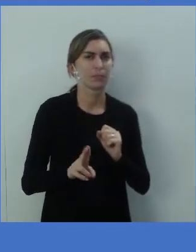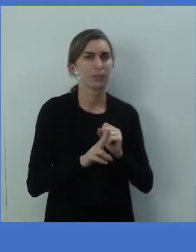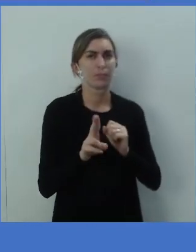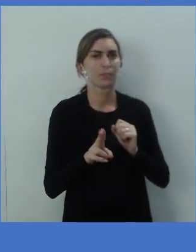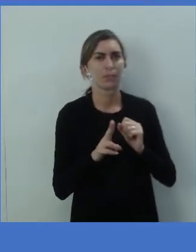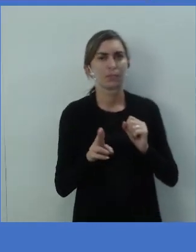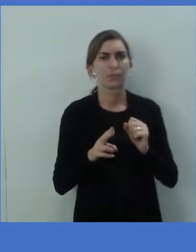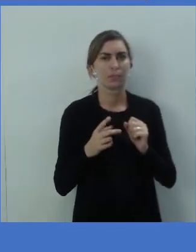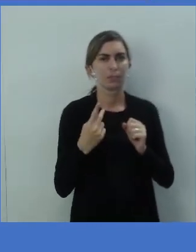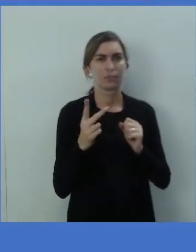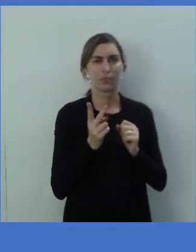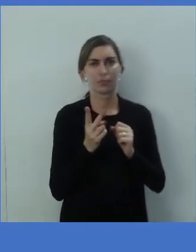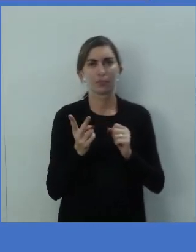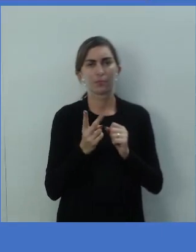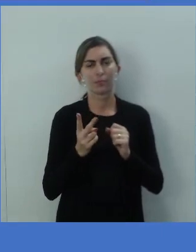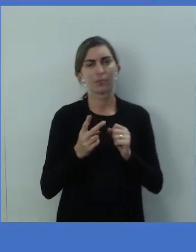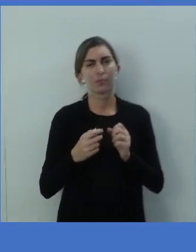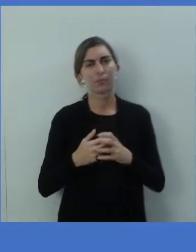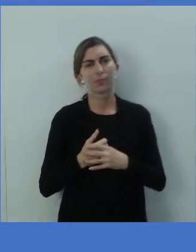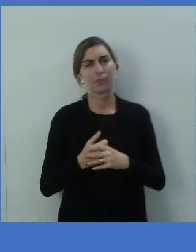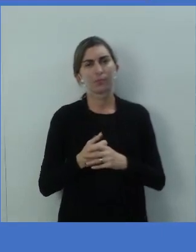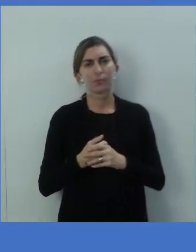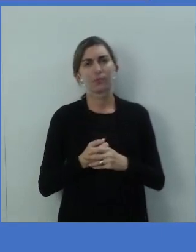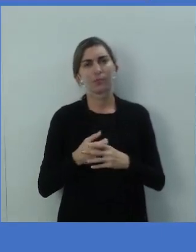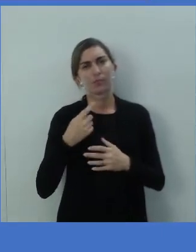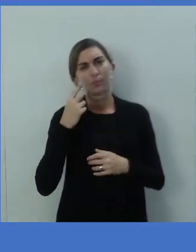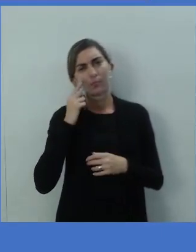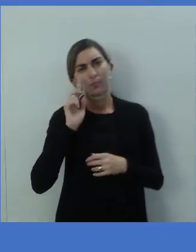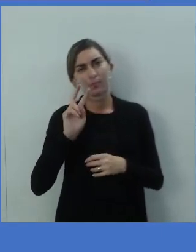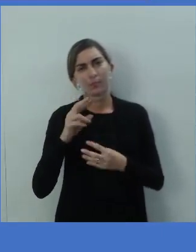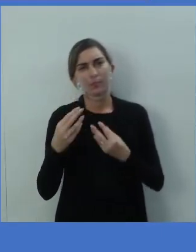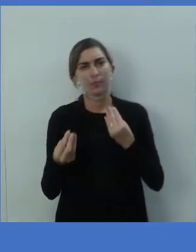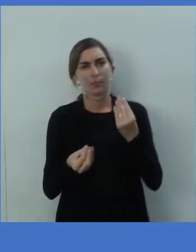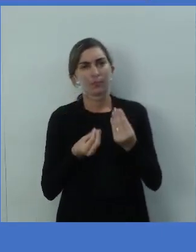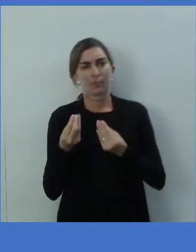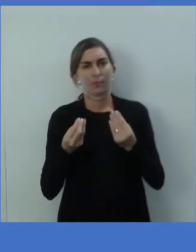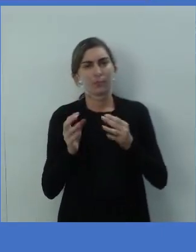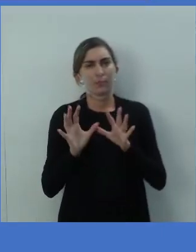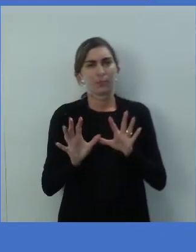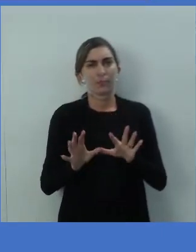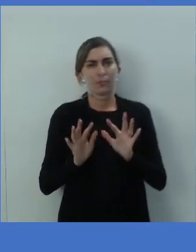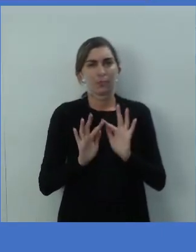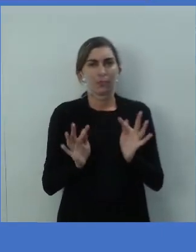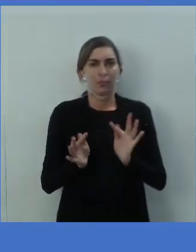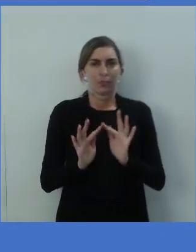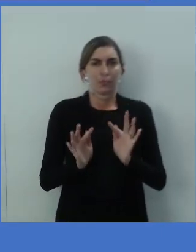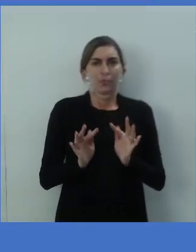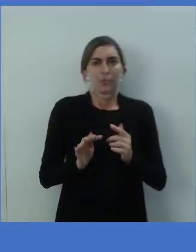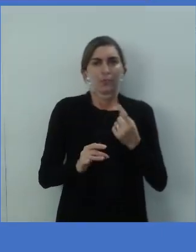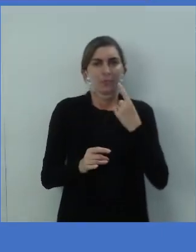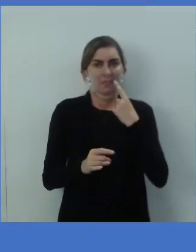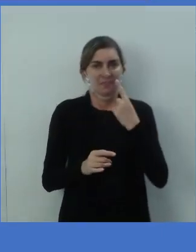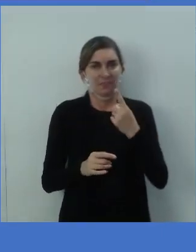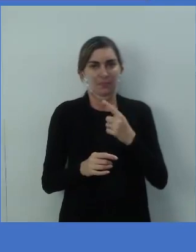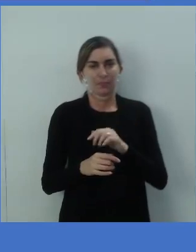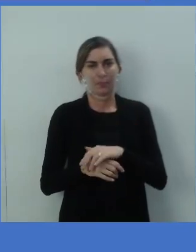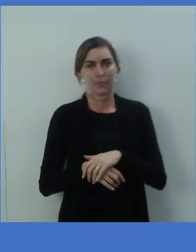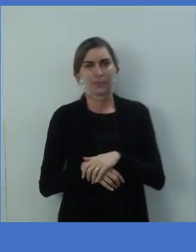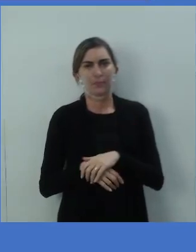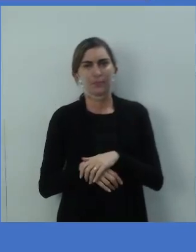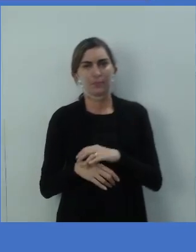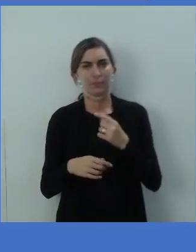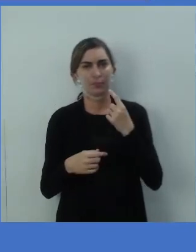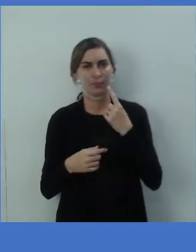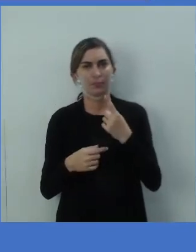esses dois itens. Olha aí como fica a sentença. E é bem simples, né? I can play the